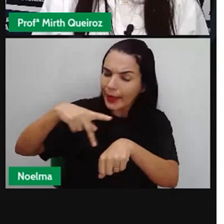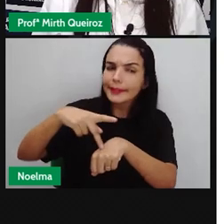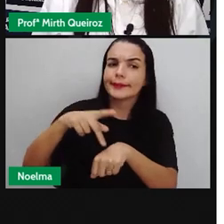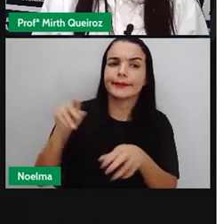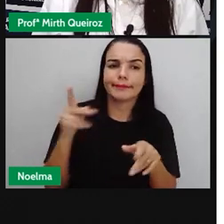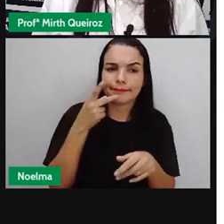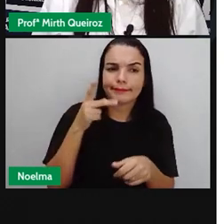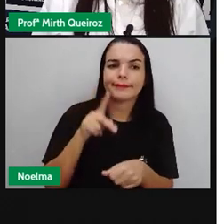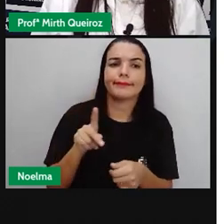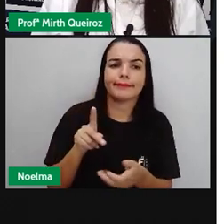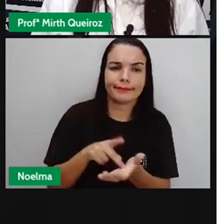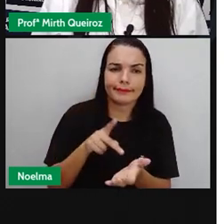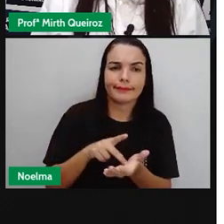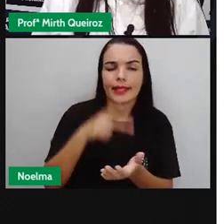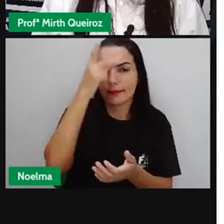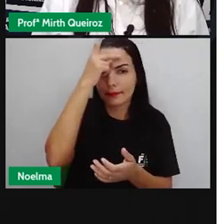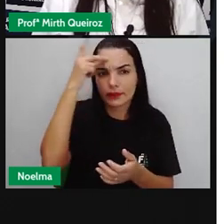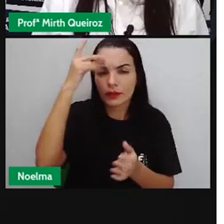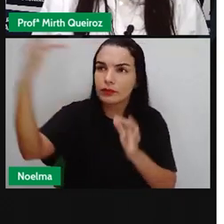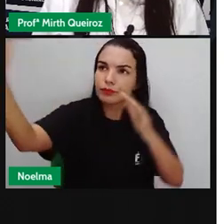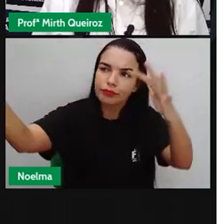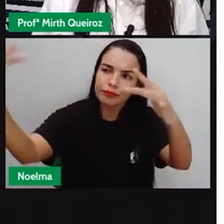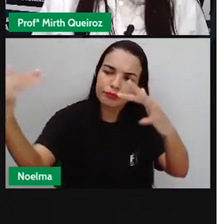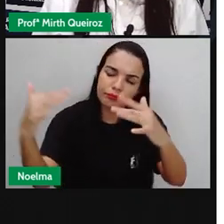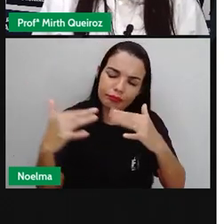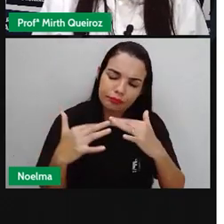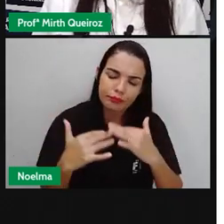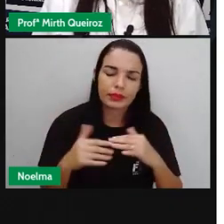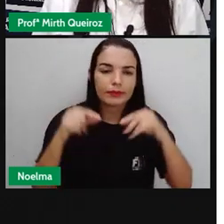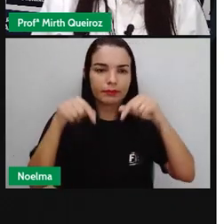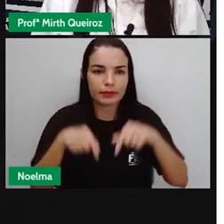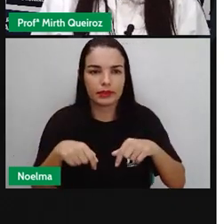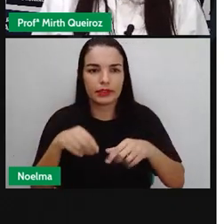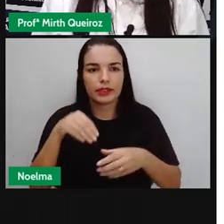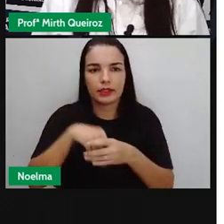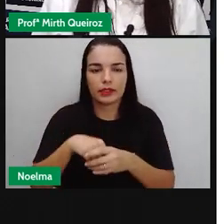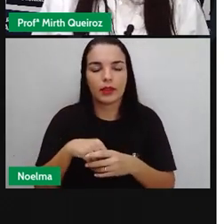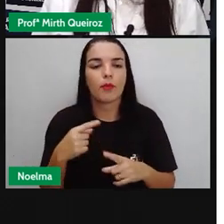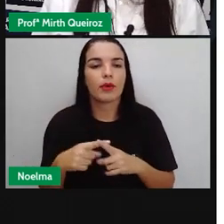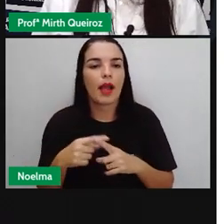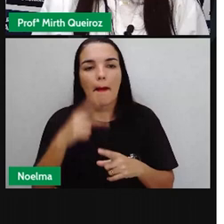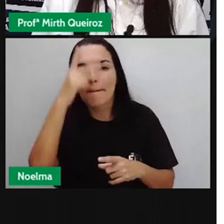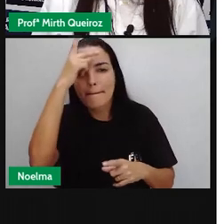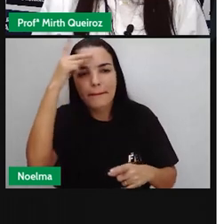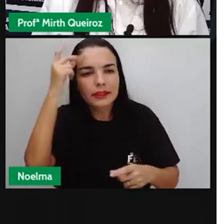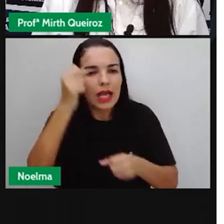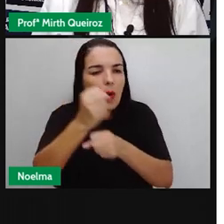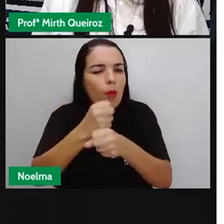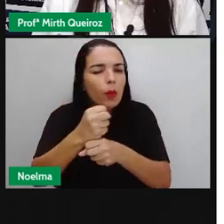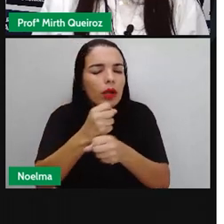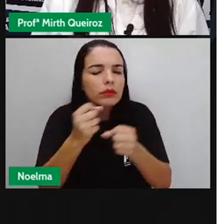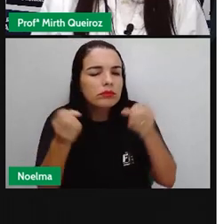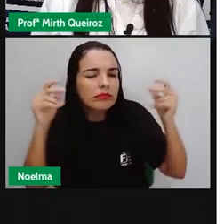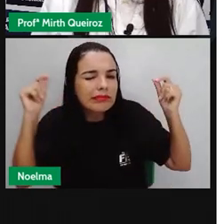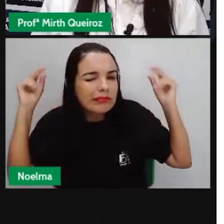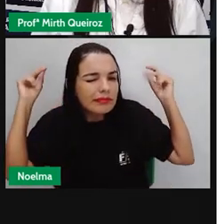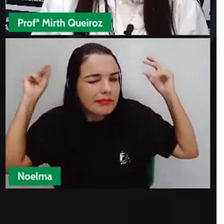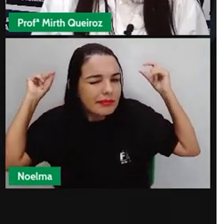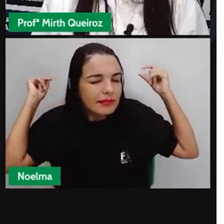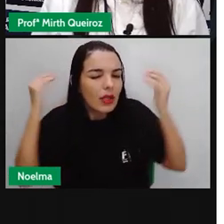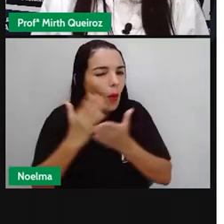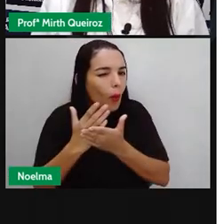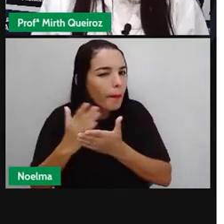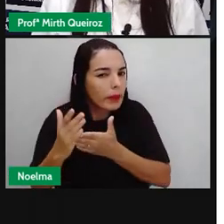colonização brasileira, o país recebe pessoas de todo o mundo. Durante os primeiros anos da colonização, essa